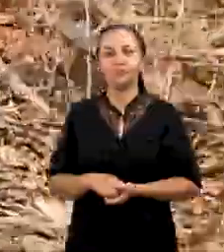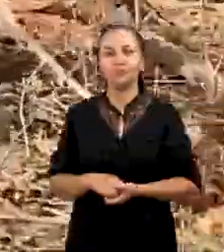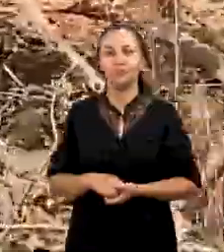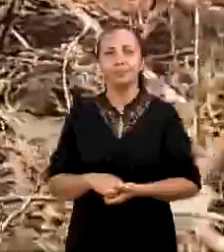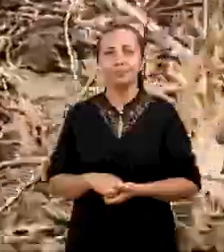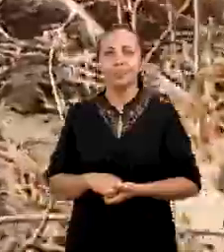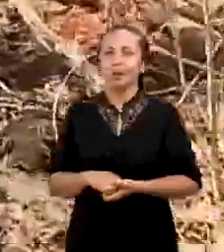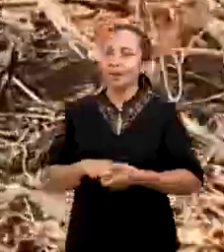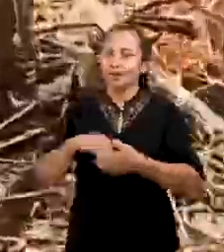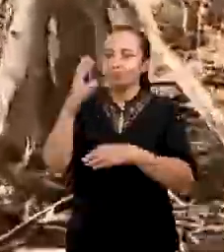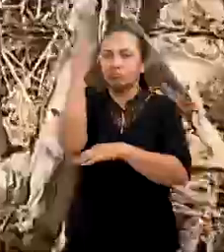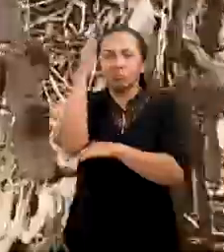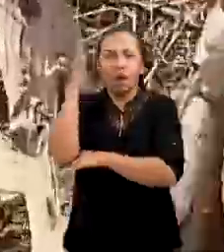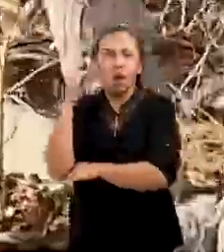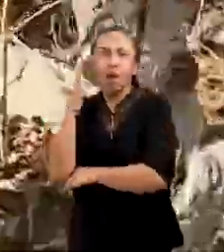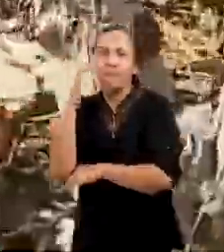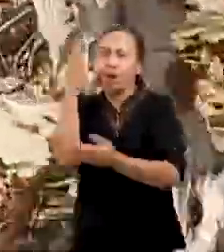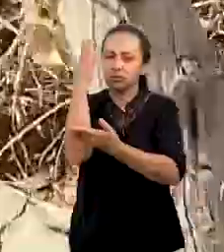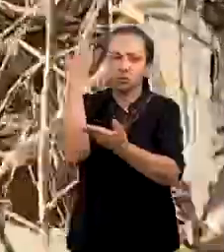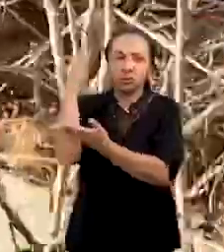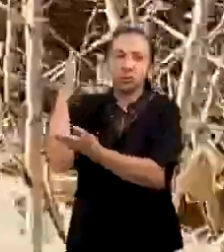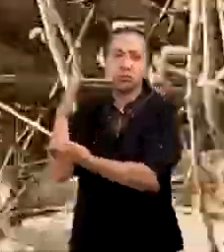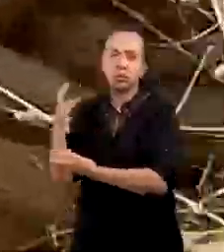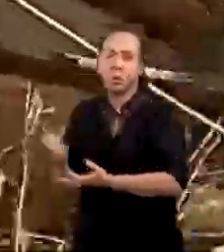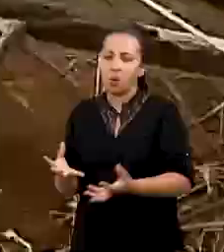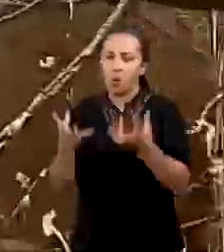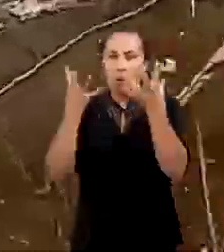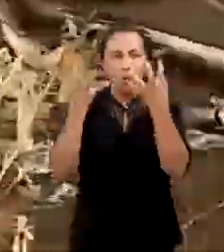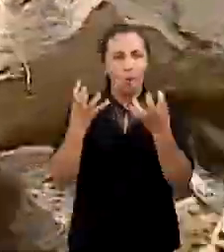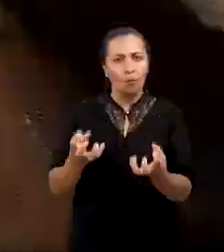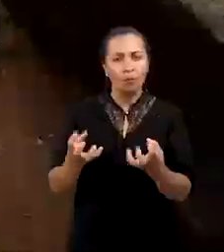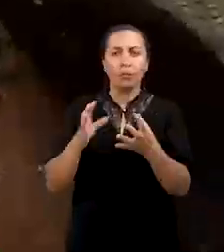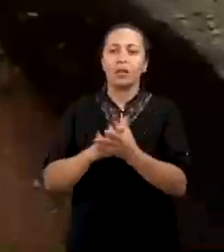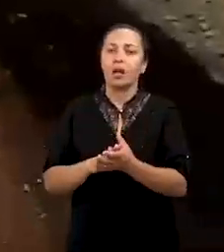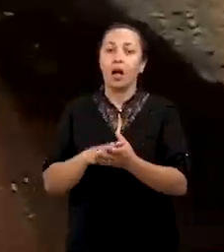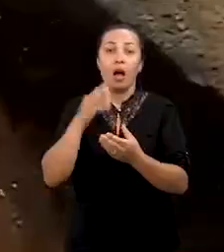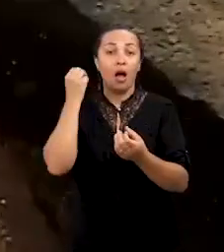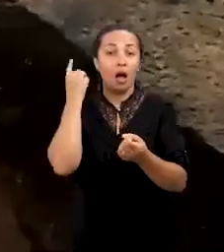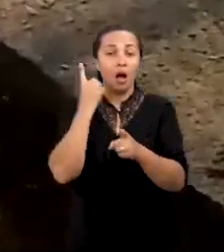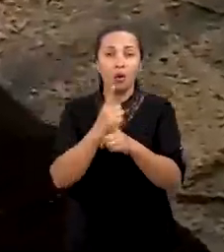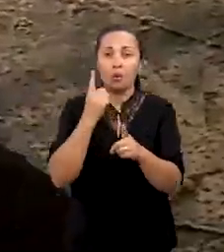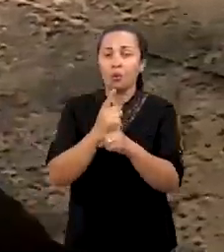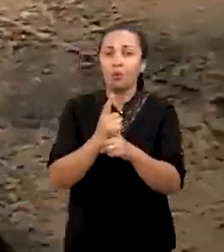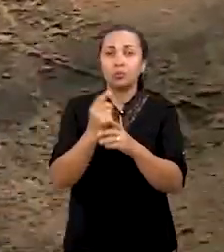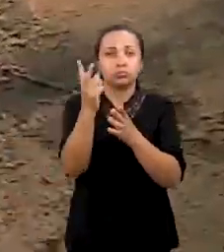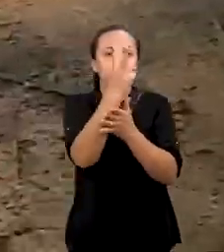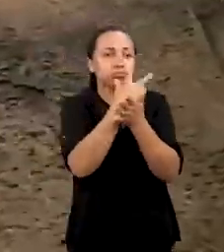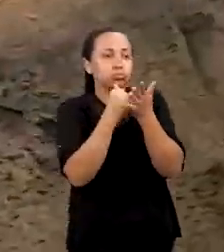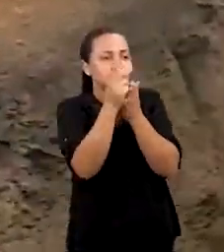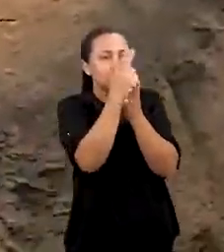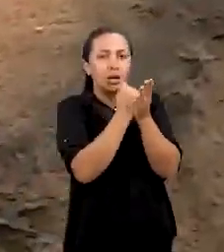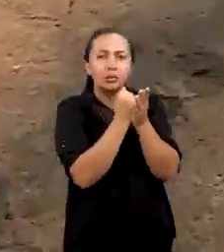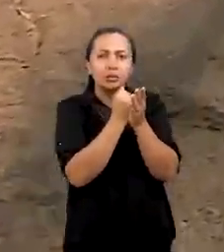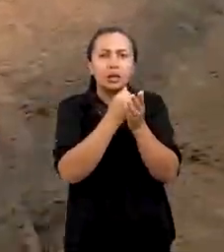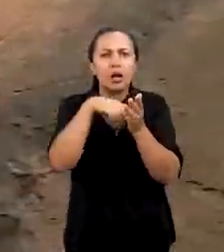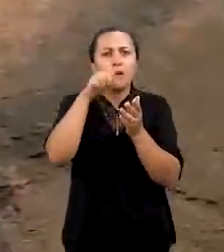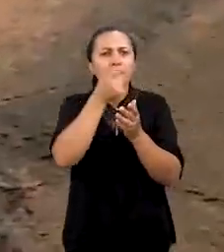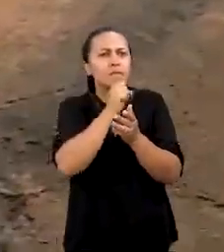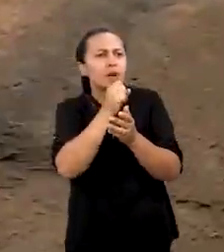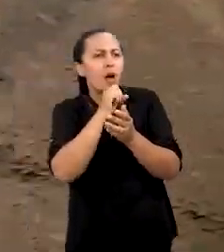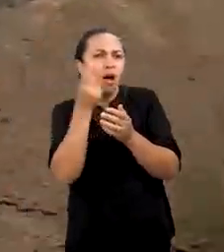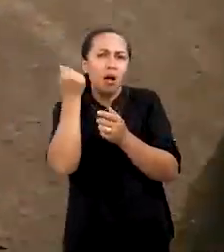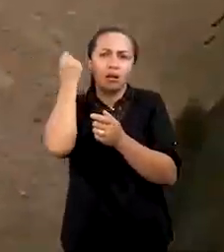Desbravando a mata que cresce no solo do semiárido nordestino, encontram-se as gravuras rupestres. As